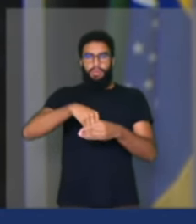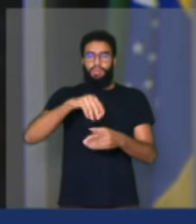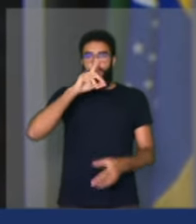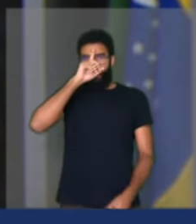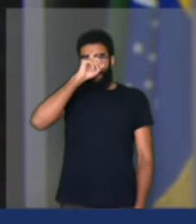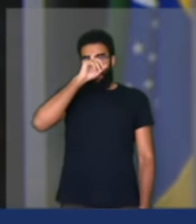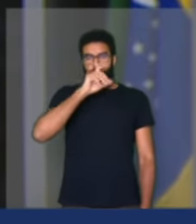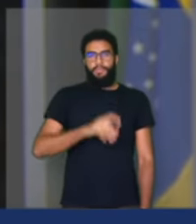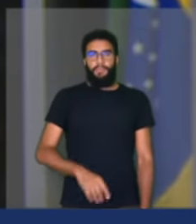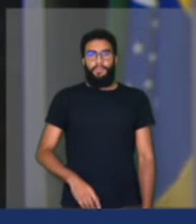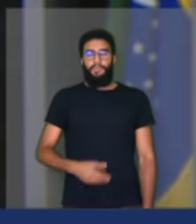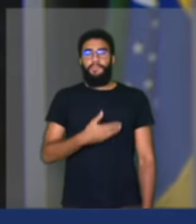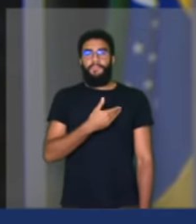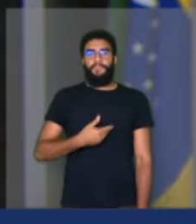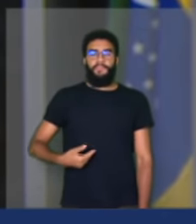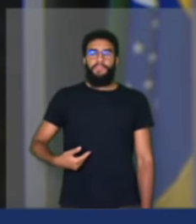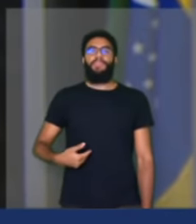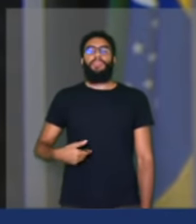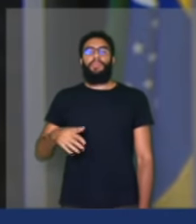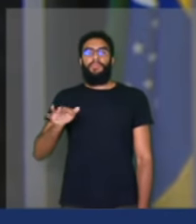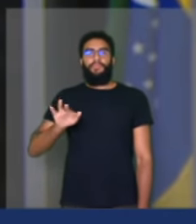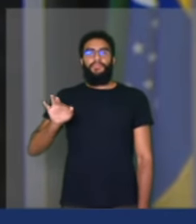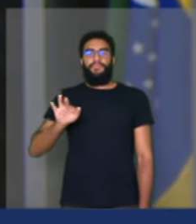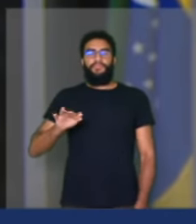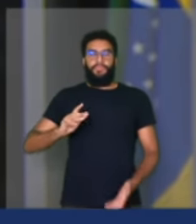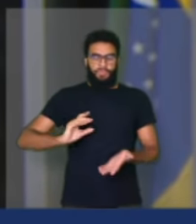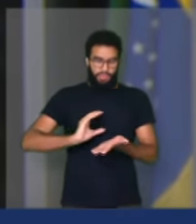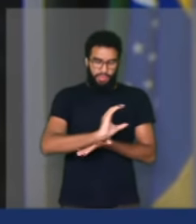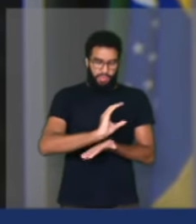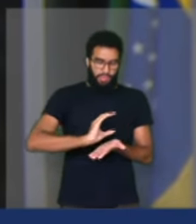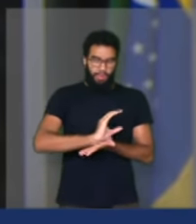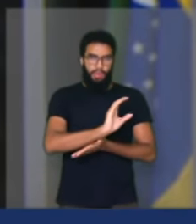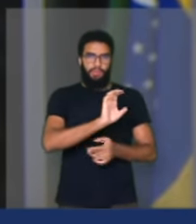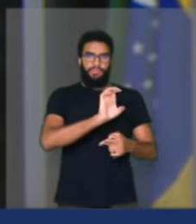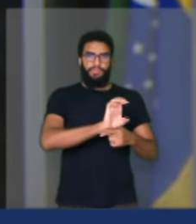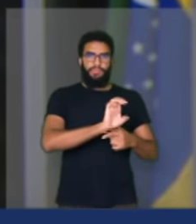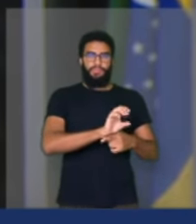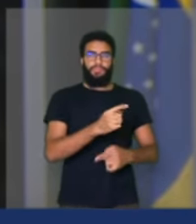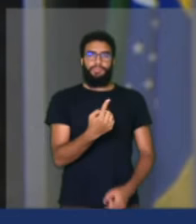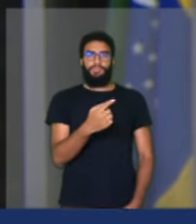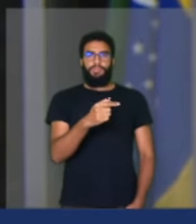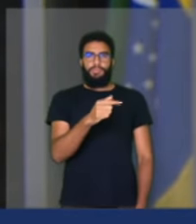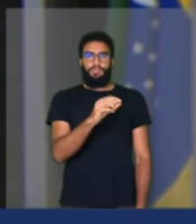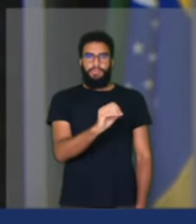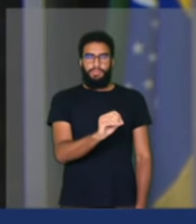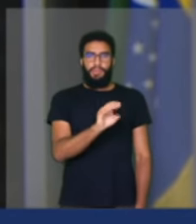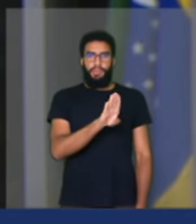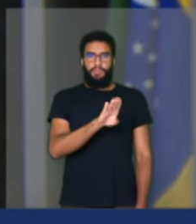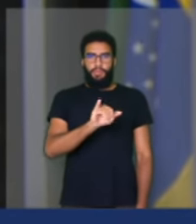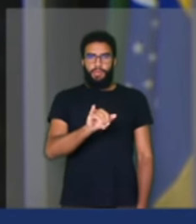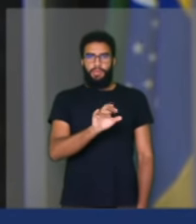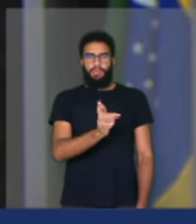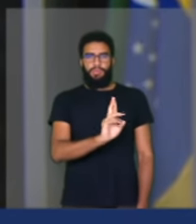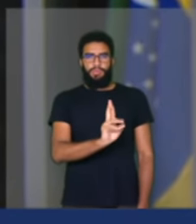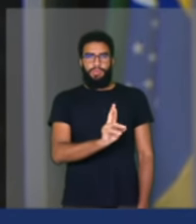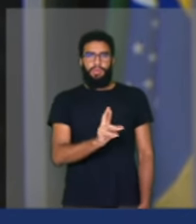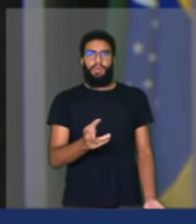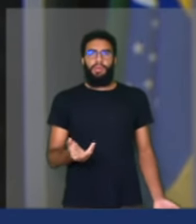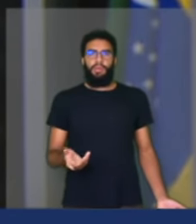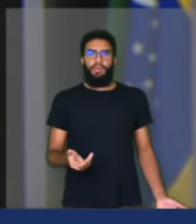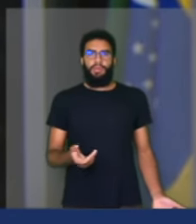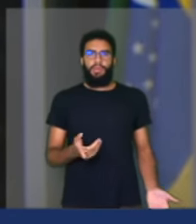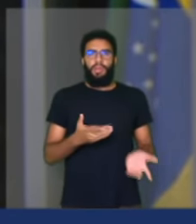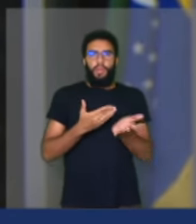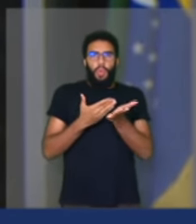governo federal envia recurso para os estados, mais de 170 bilhões, esse recurso não nasceu na